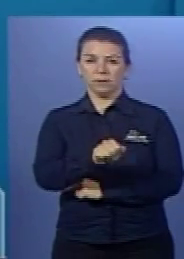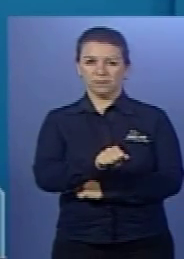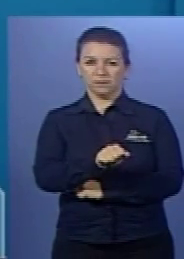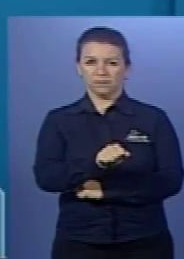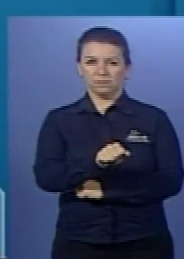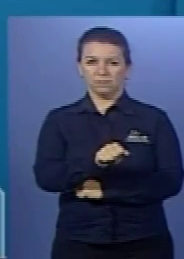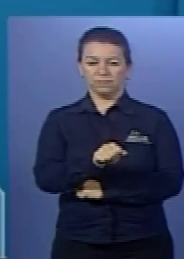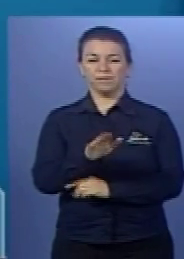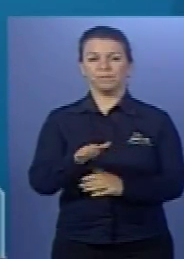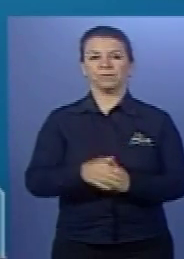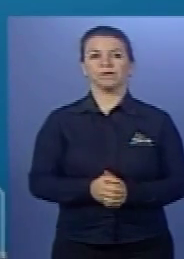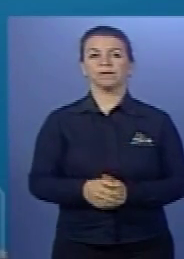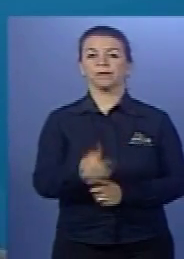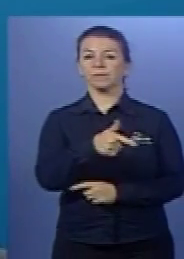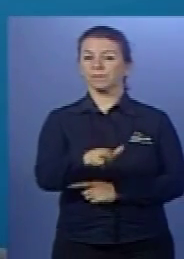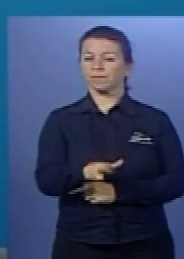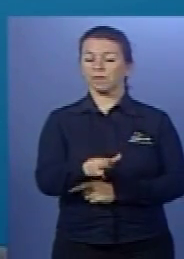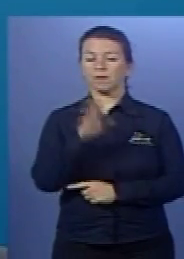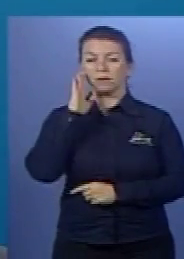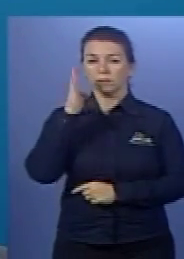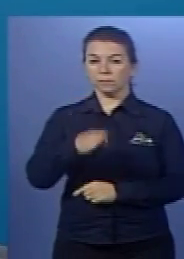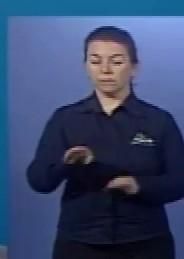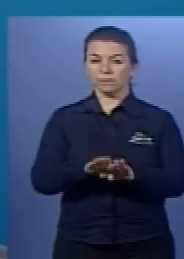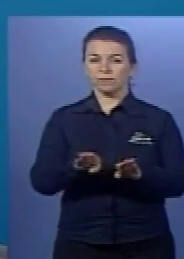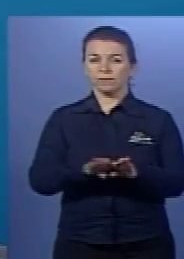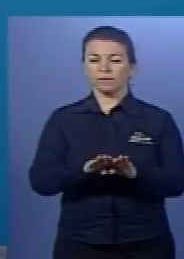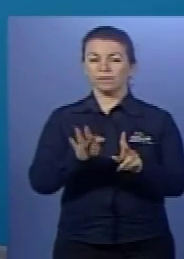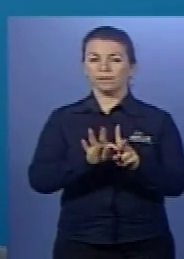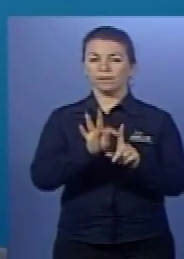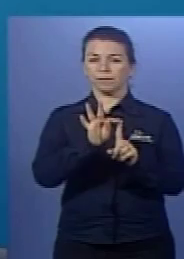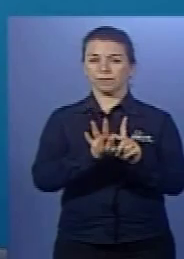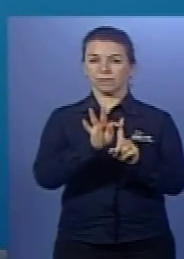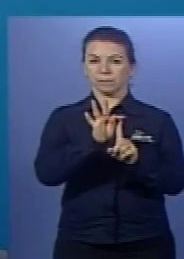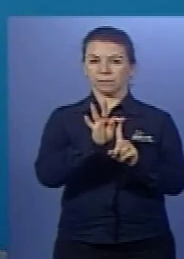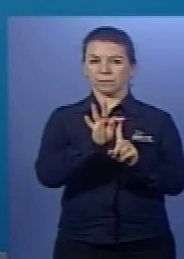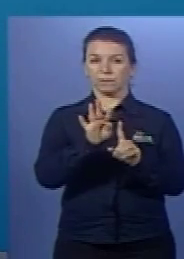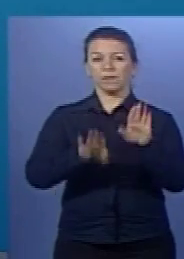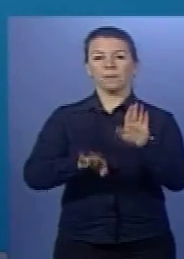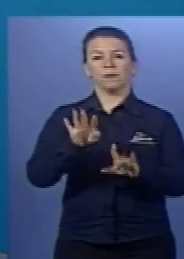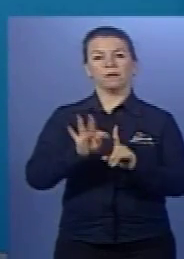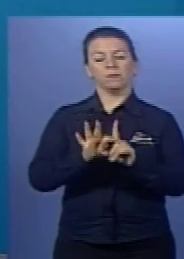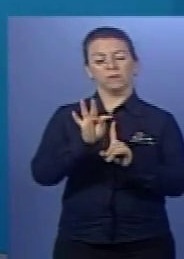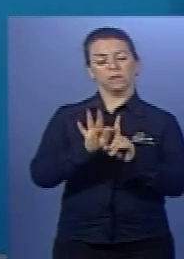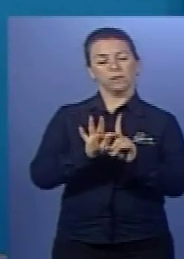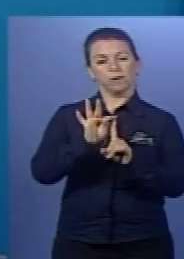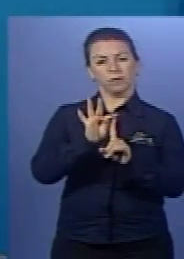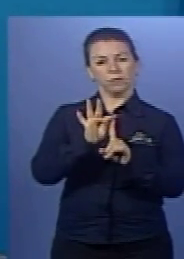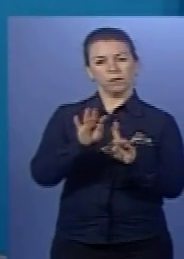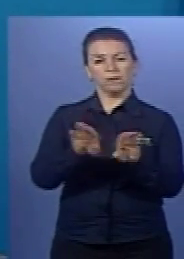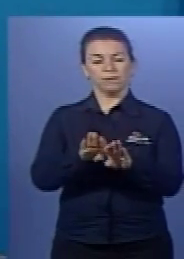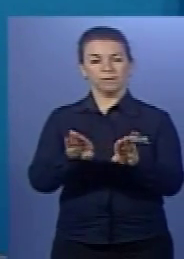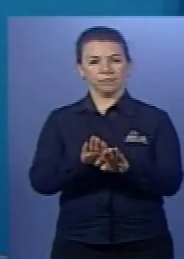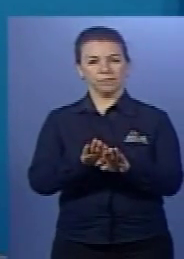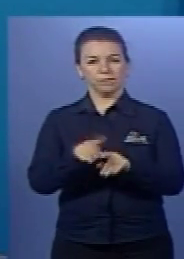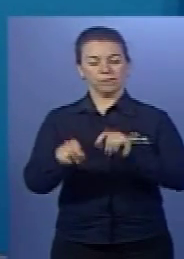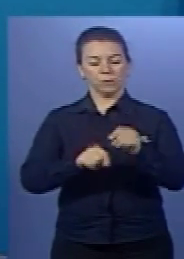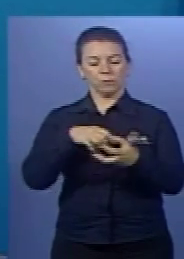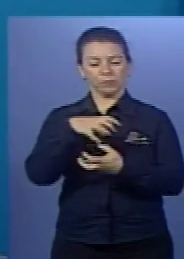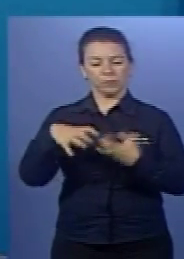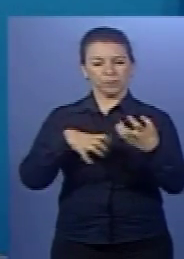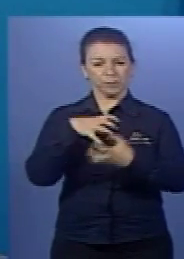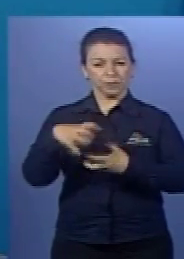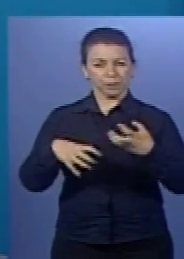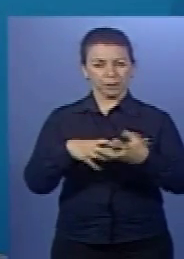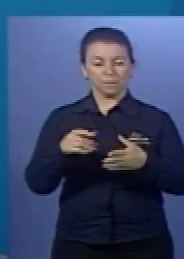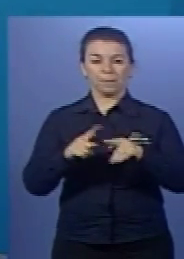Tranquilo? Beleza. E outro fator que vai influenciar é a temperatura. À medida que aumenta a temperatura, a atividade enzimática aumenta,